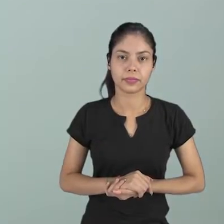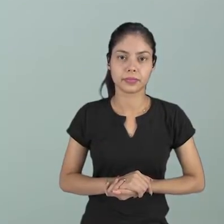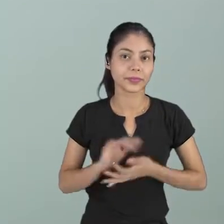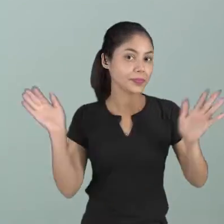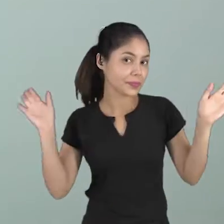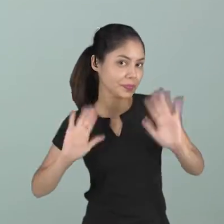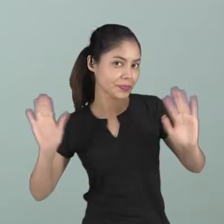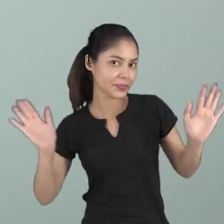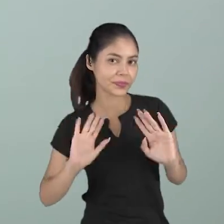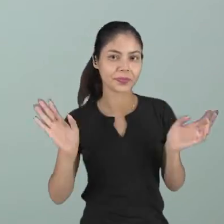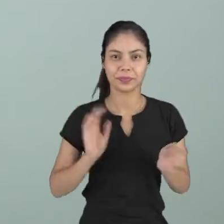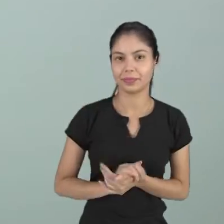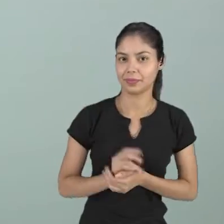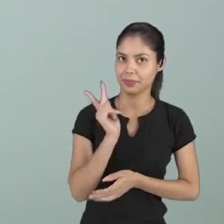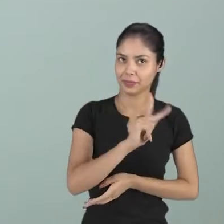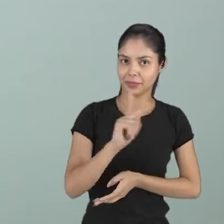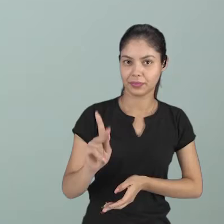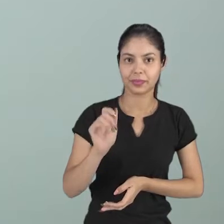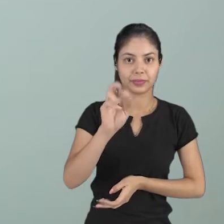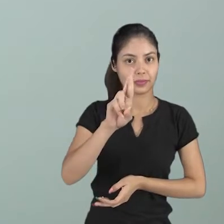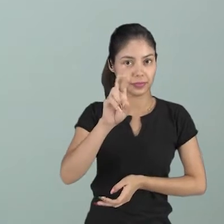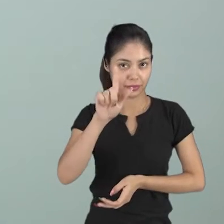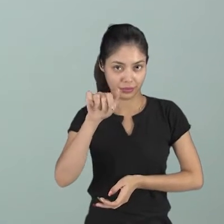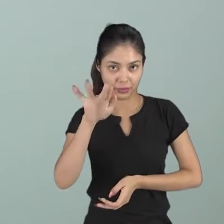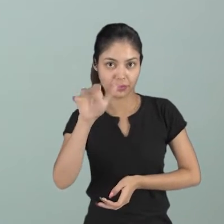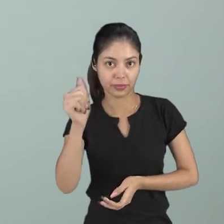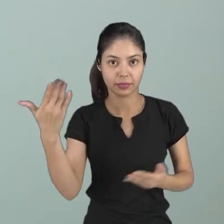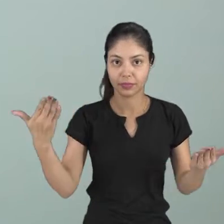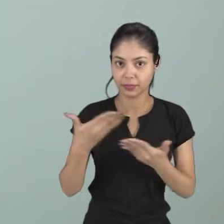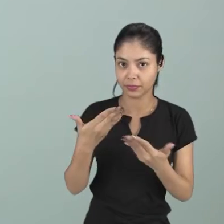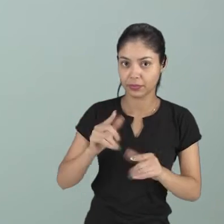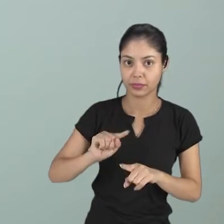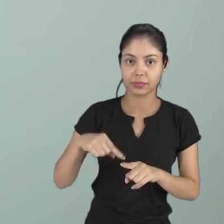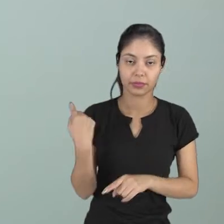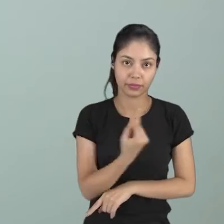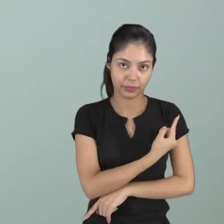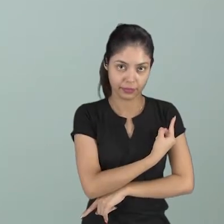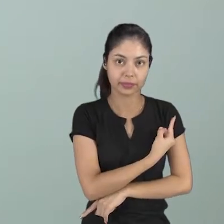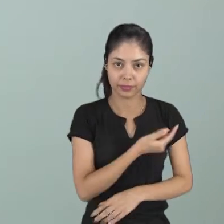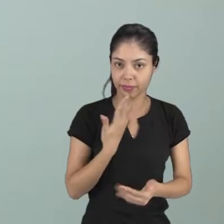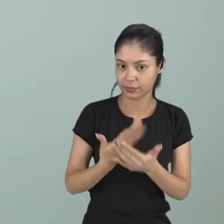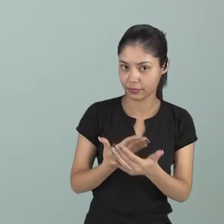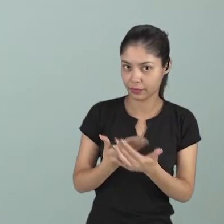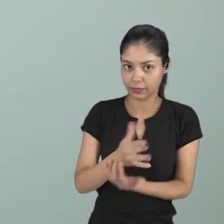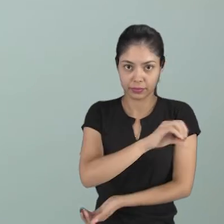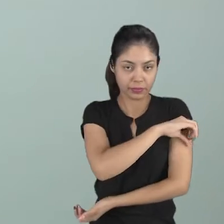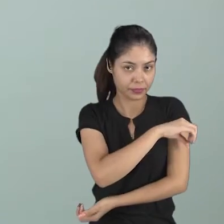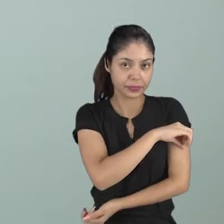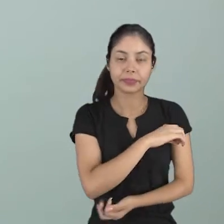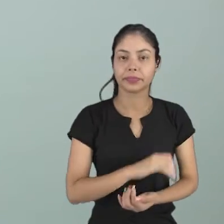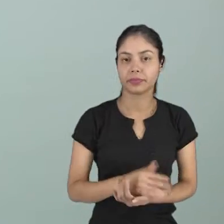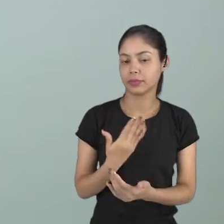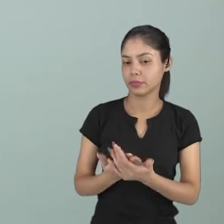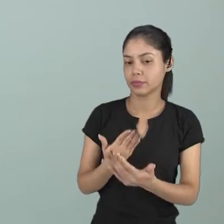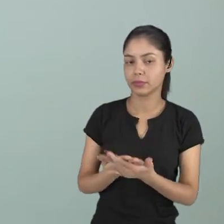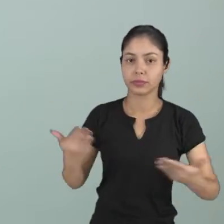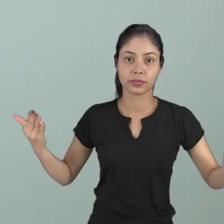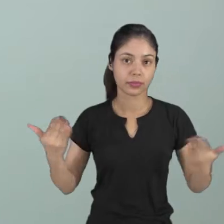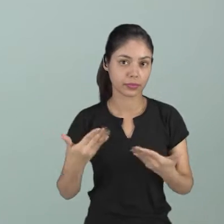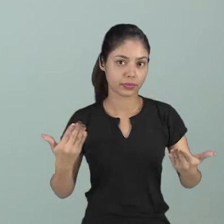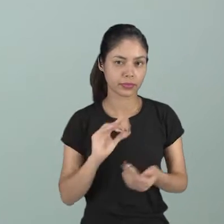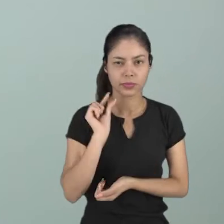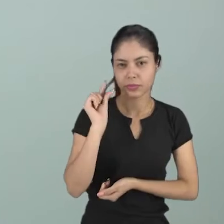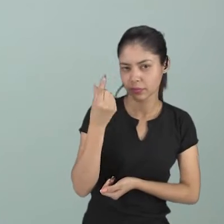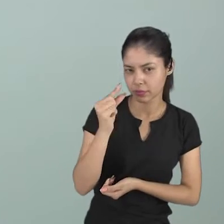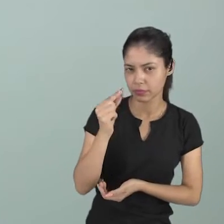Olá, eu sou a professora Regina e hoje nós estamos aqui para uma aula do nono ano e na aula de hoje nós vamos ver um